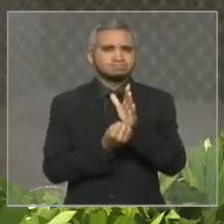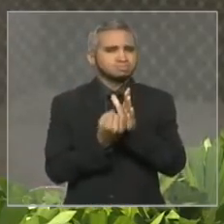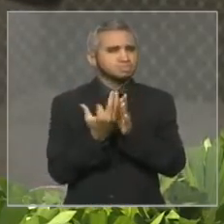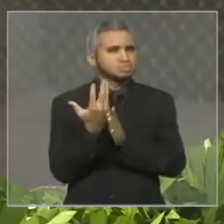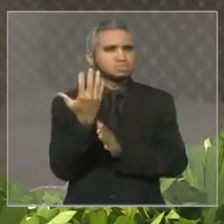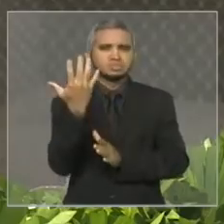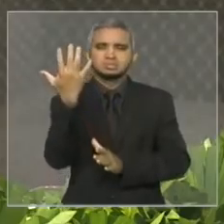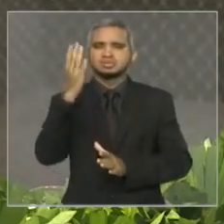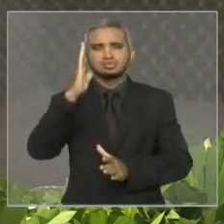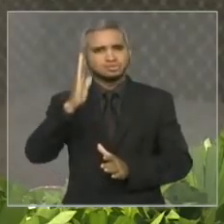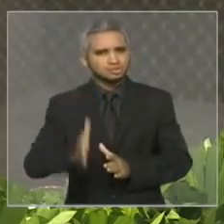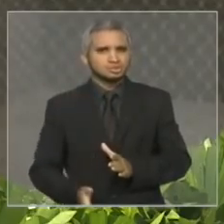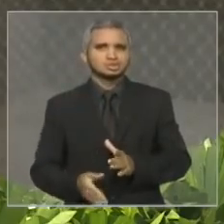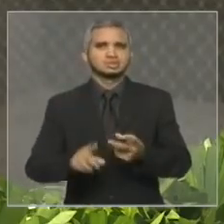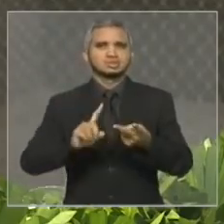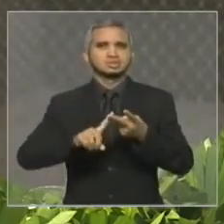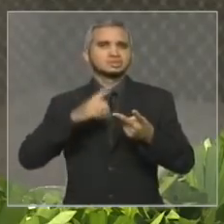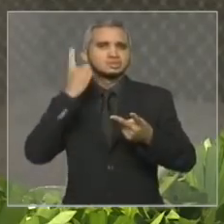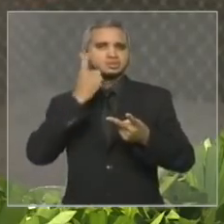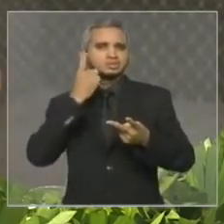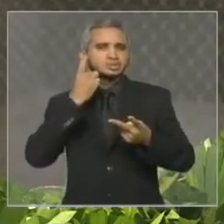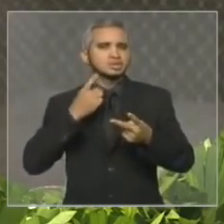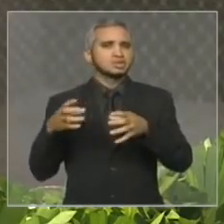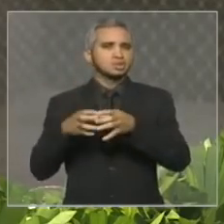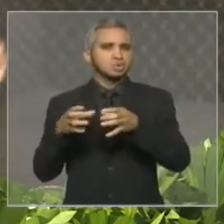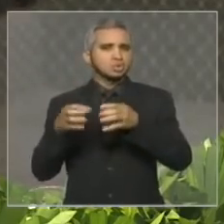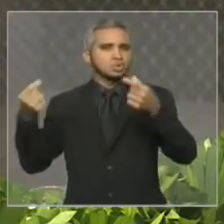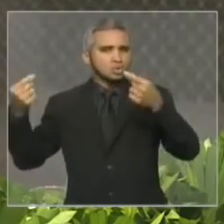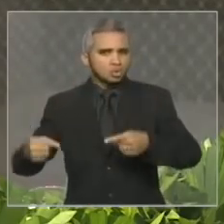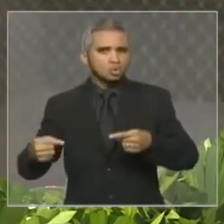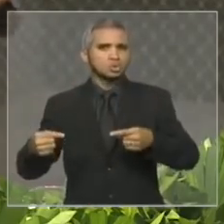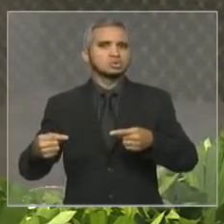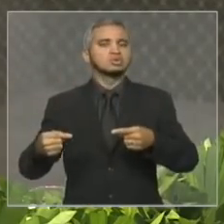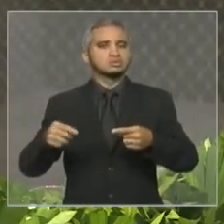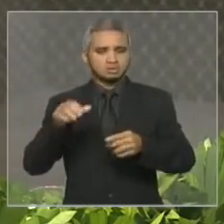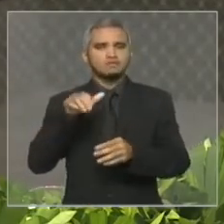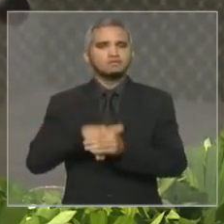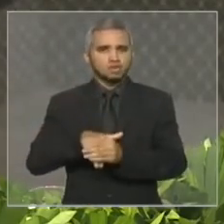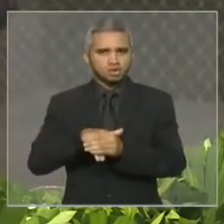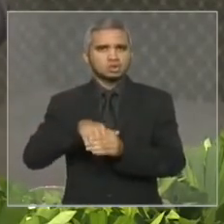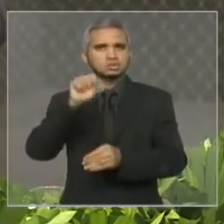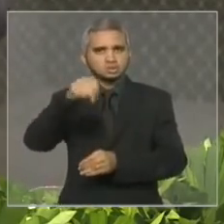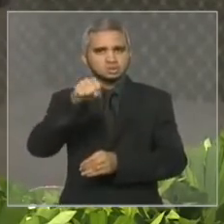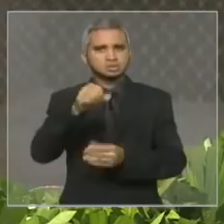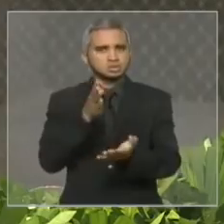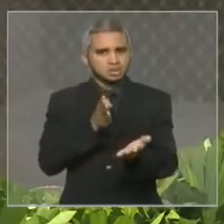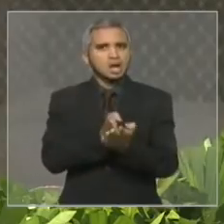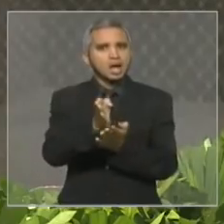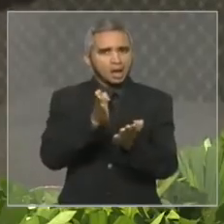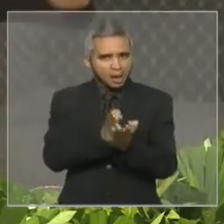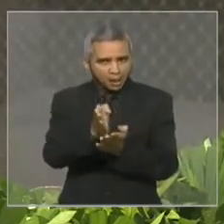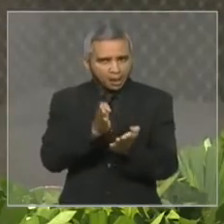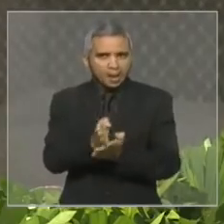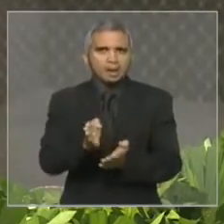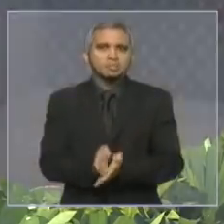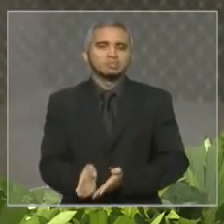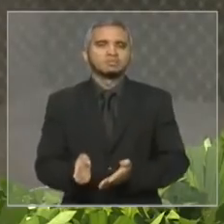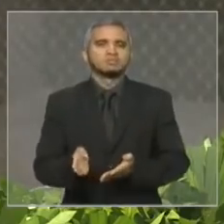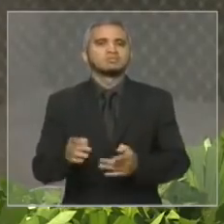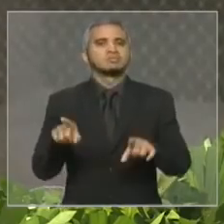parlamentares de deputados da oposição ao nosso governo foram votados e aprovados e mais